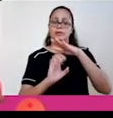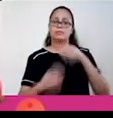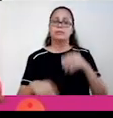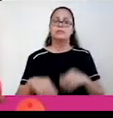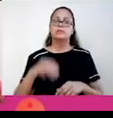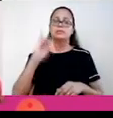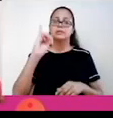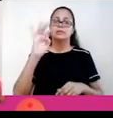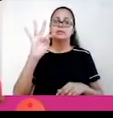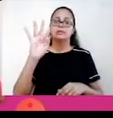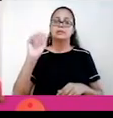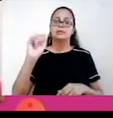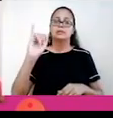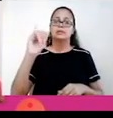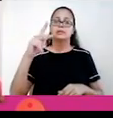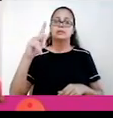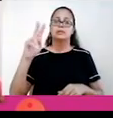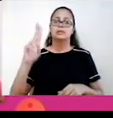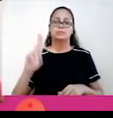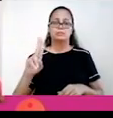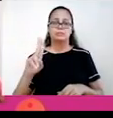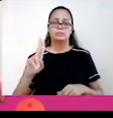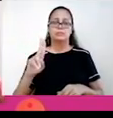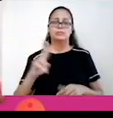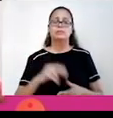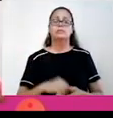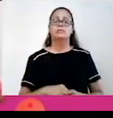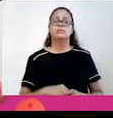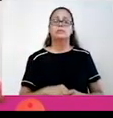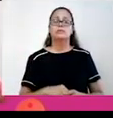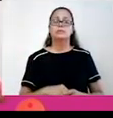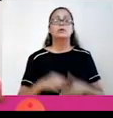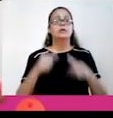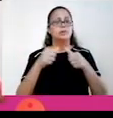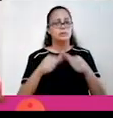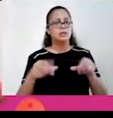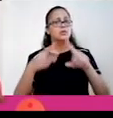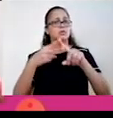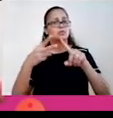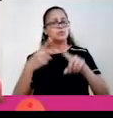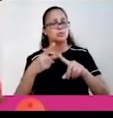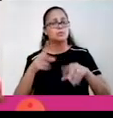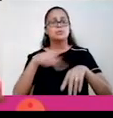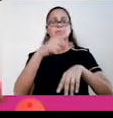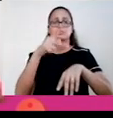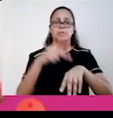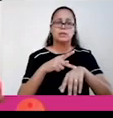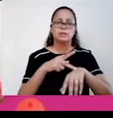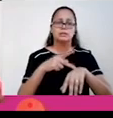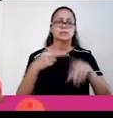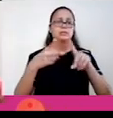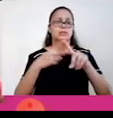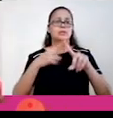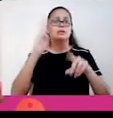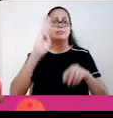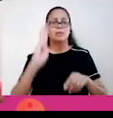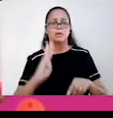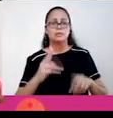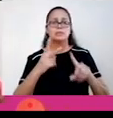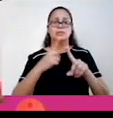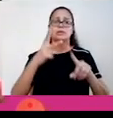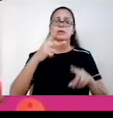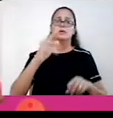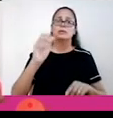é uma usina binacional, ela fica na divisa entre o Brasil e o Paraguai e ela pertence aos dois países. Por muito tempo, foi a maior usina